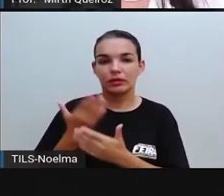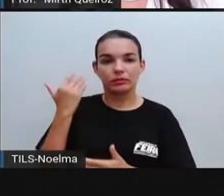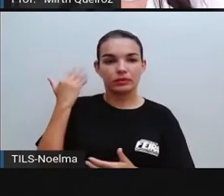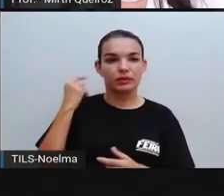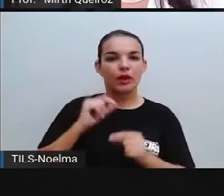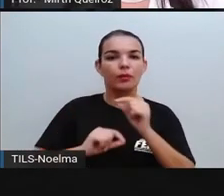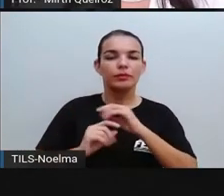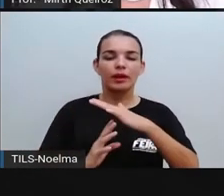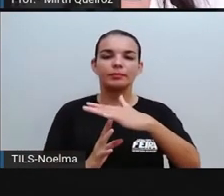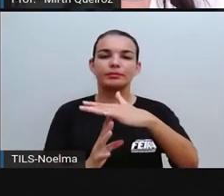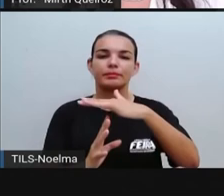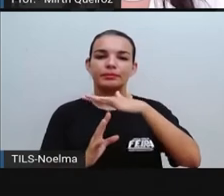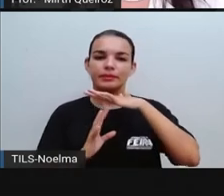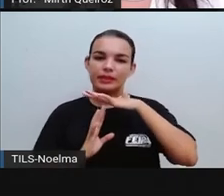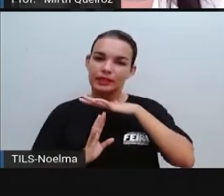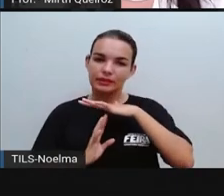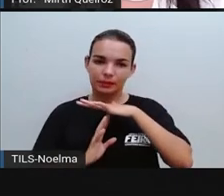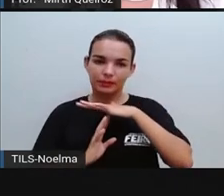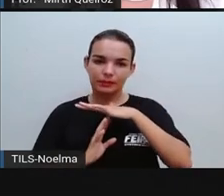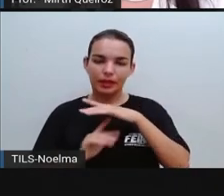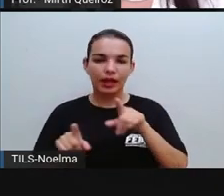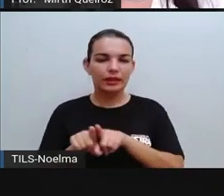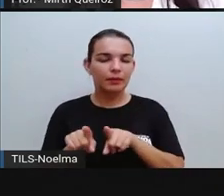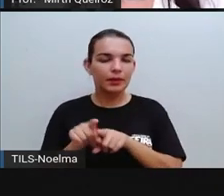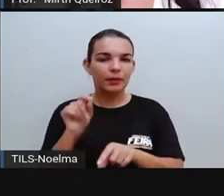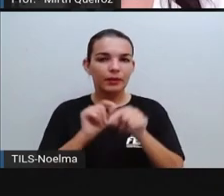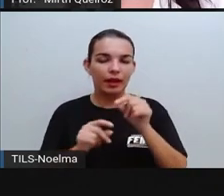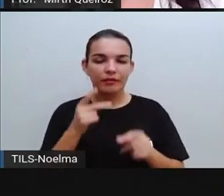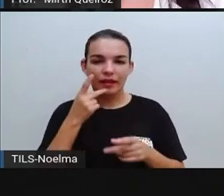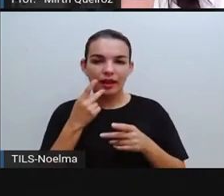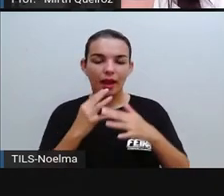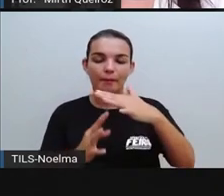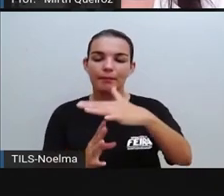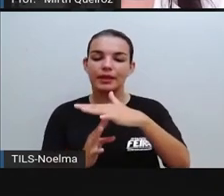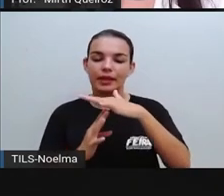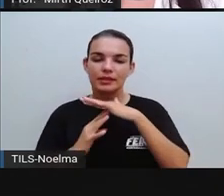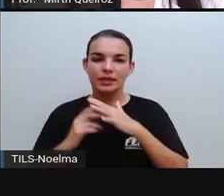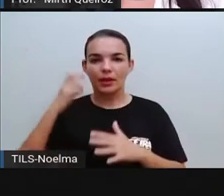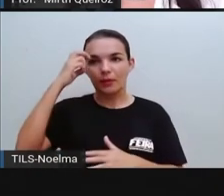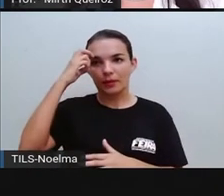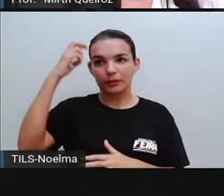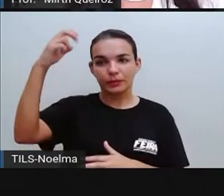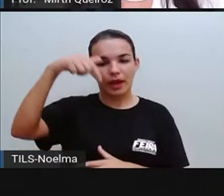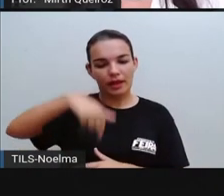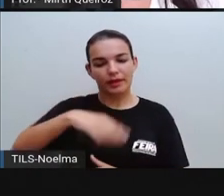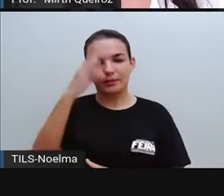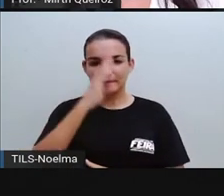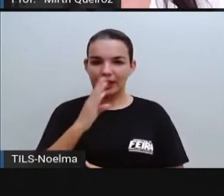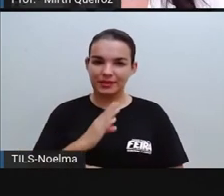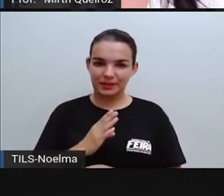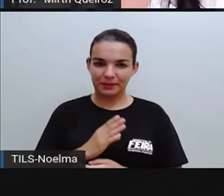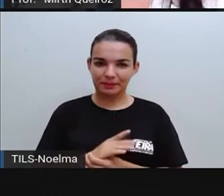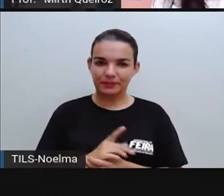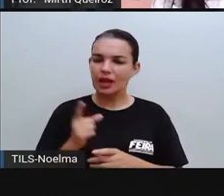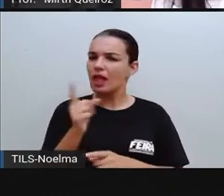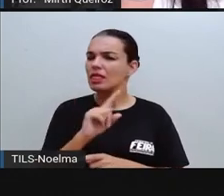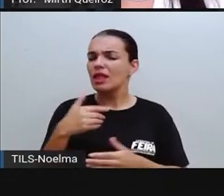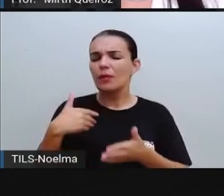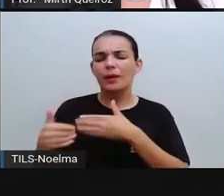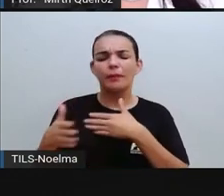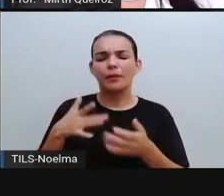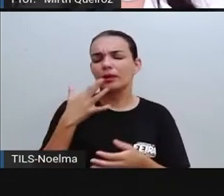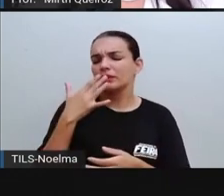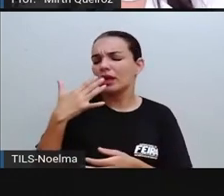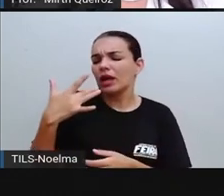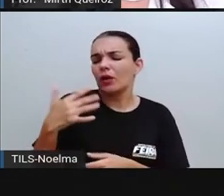sobre a migração. E vamos falar sobre migração e cultura no Brasil. Não importa a